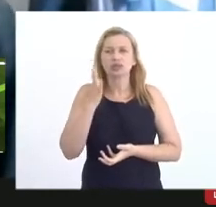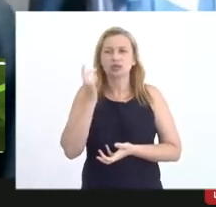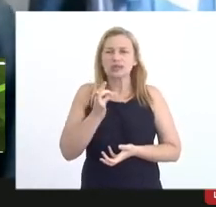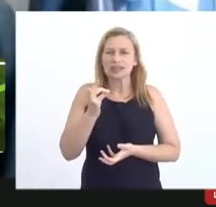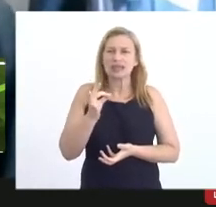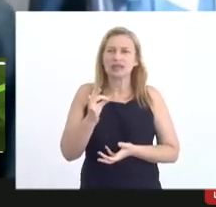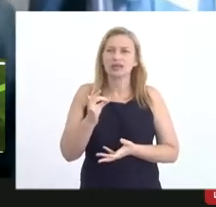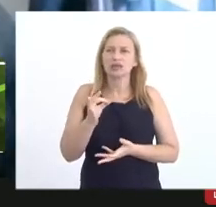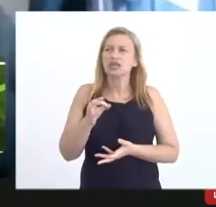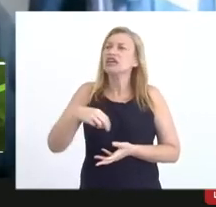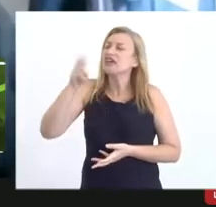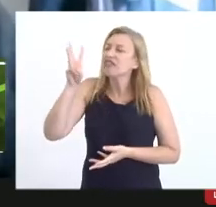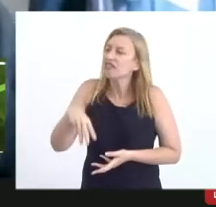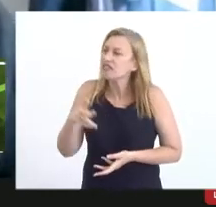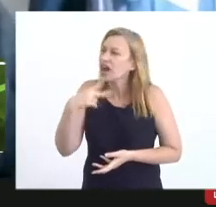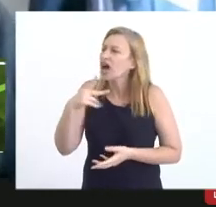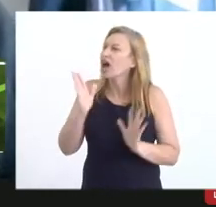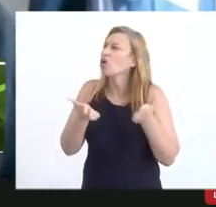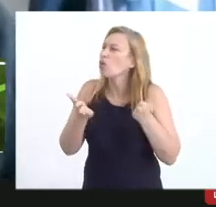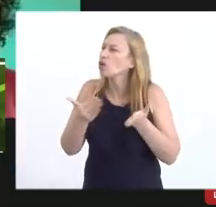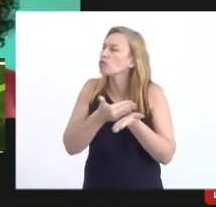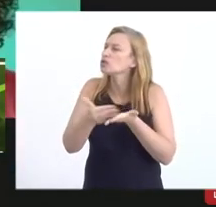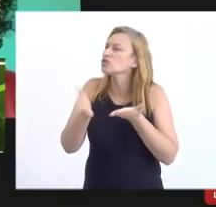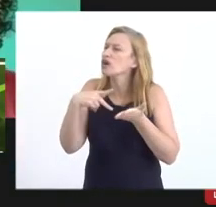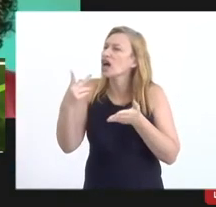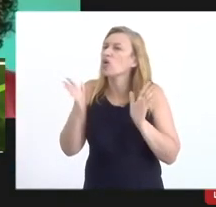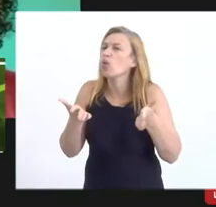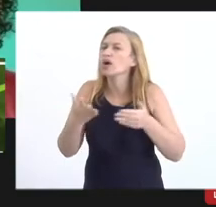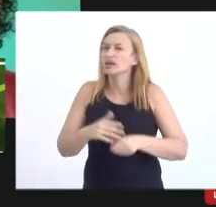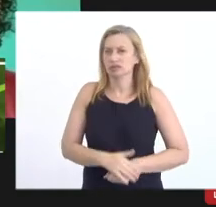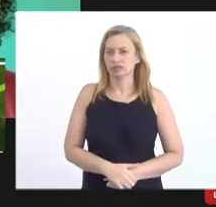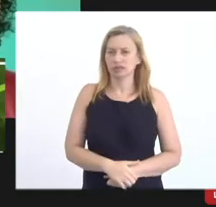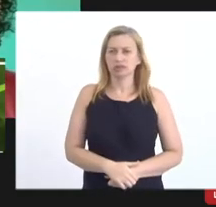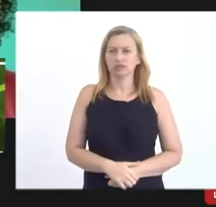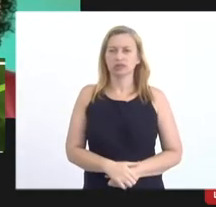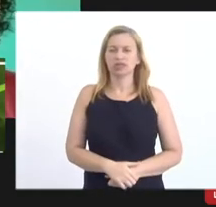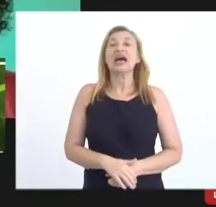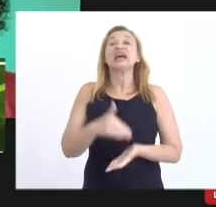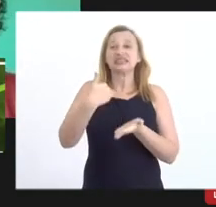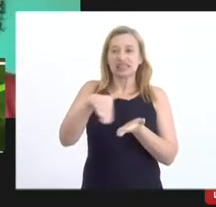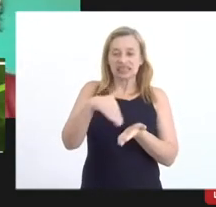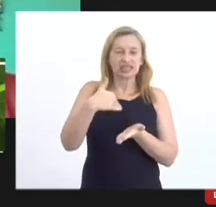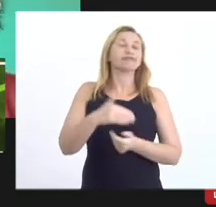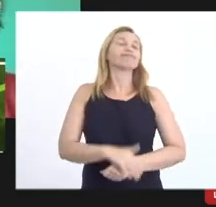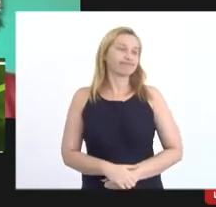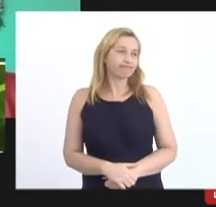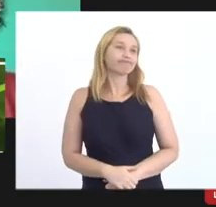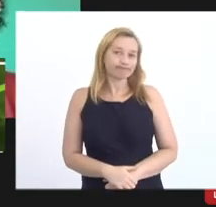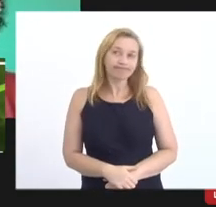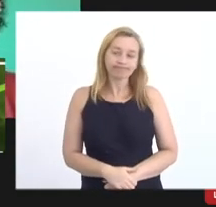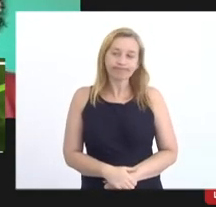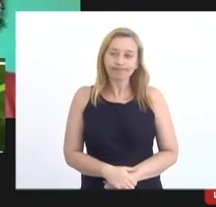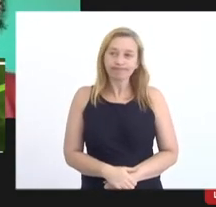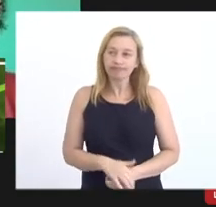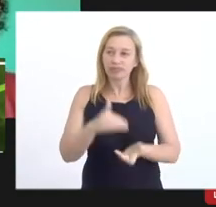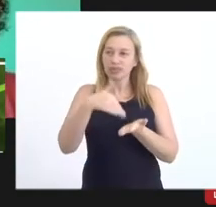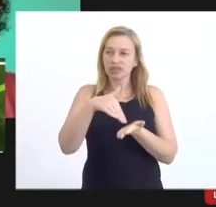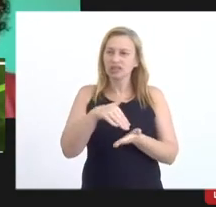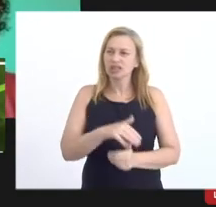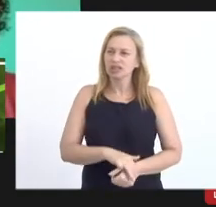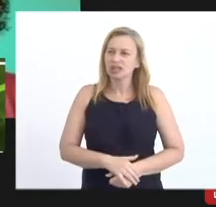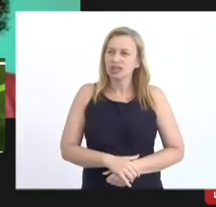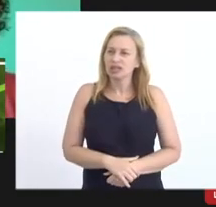agora alguém começou a falar secretaria secretaria desculpa